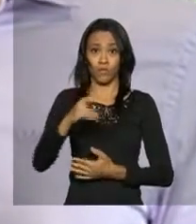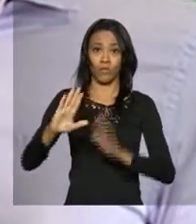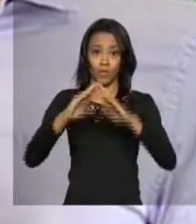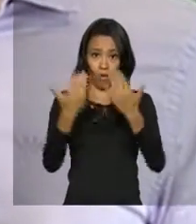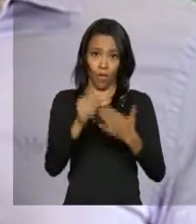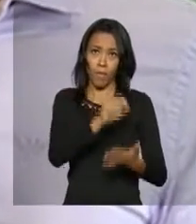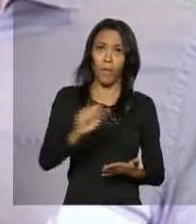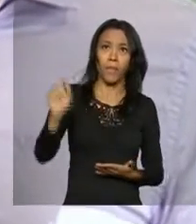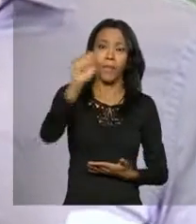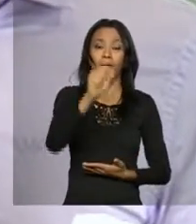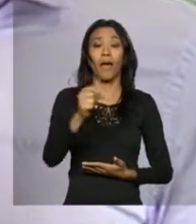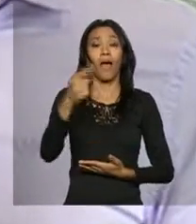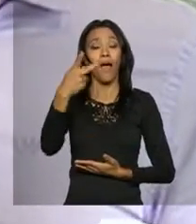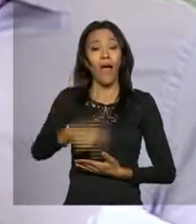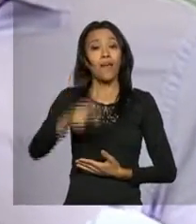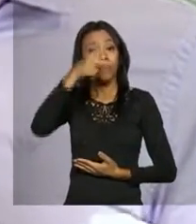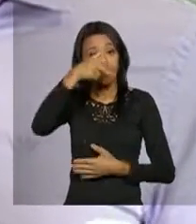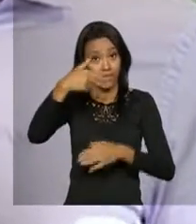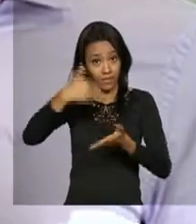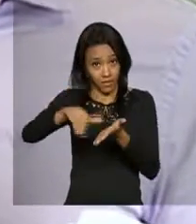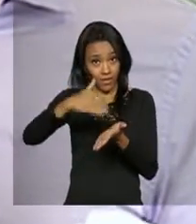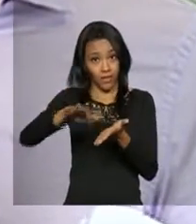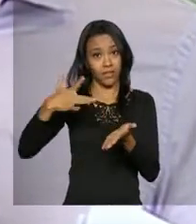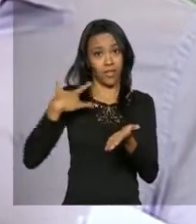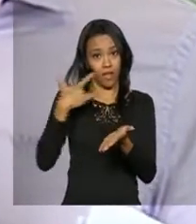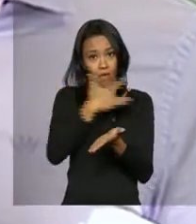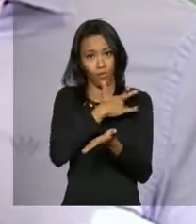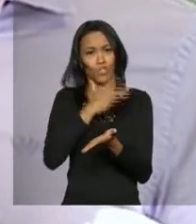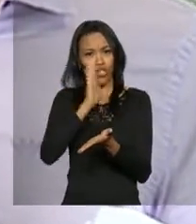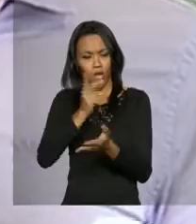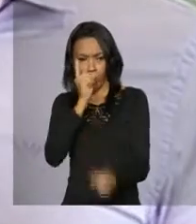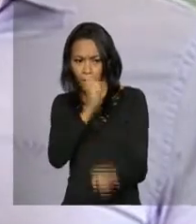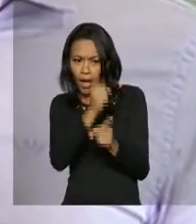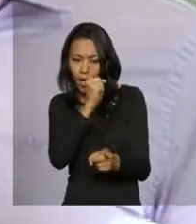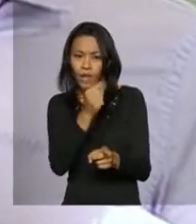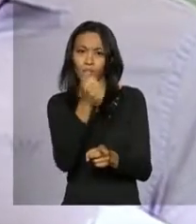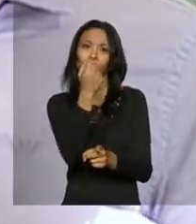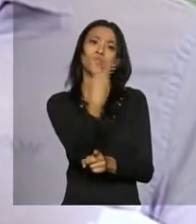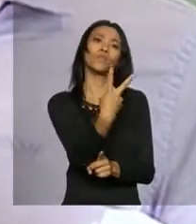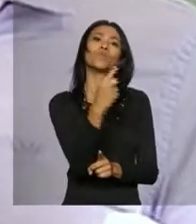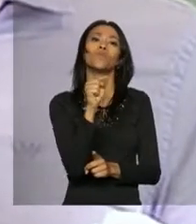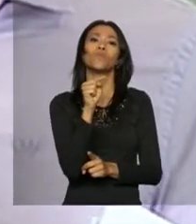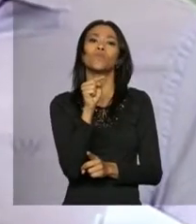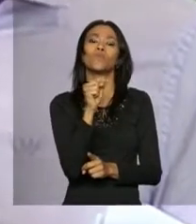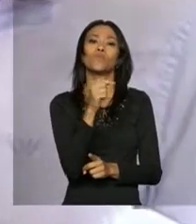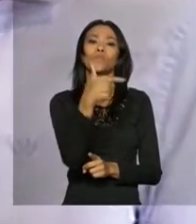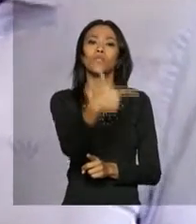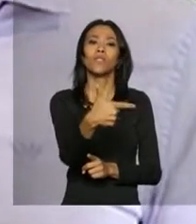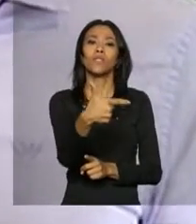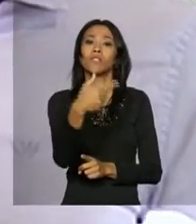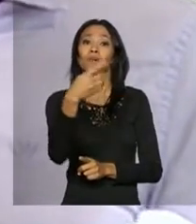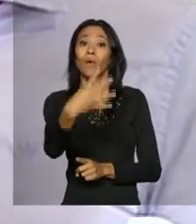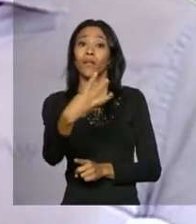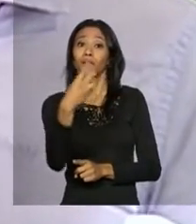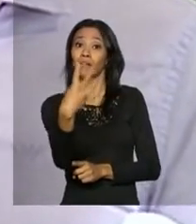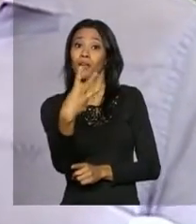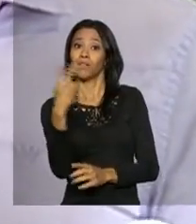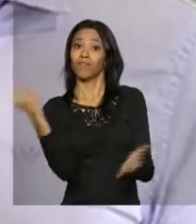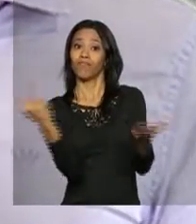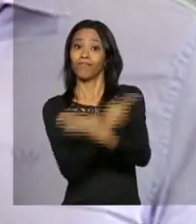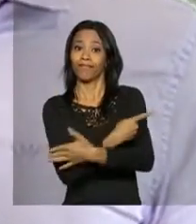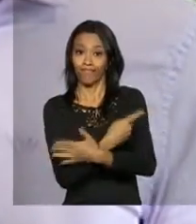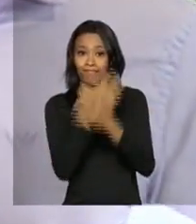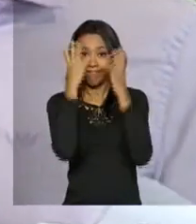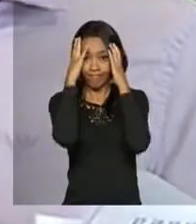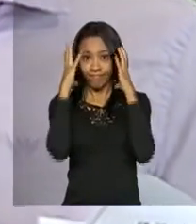O Estado, a Secretaria de Saúde aqui do Ceará, já notificou 243 casos suspeitos de microcefalia